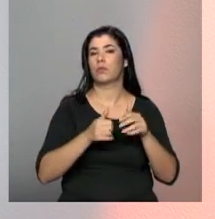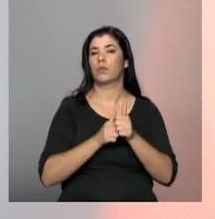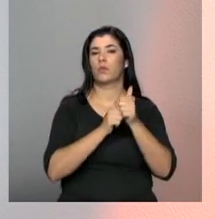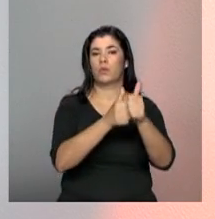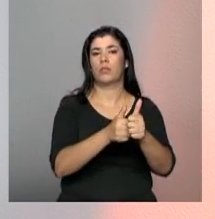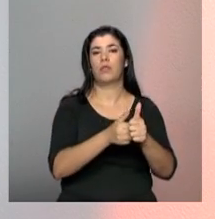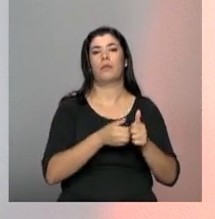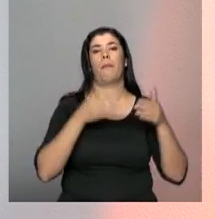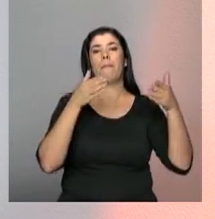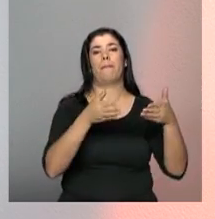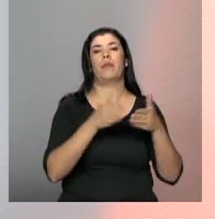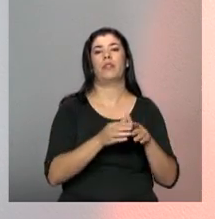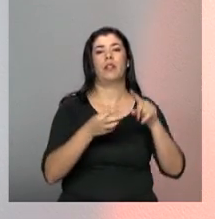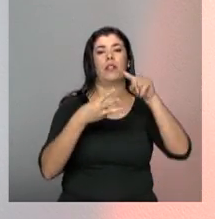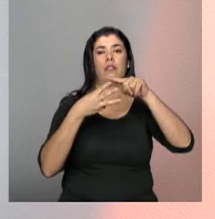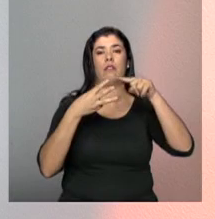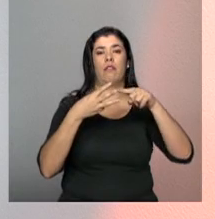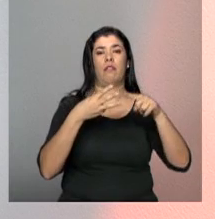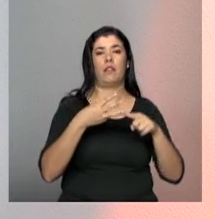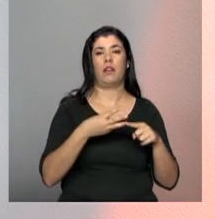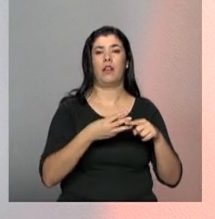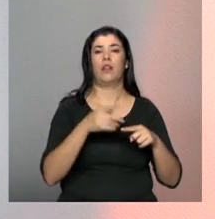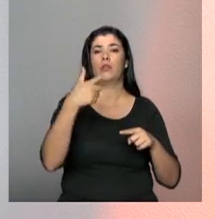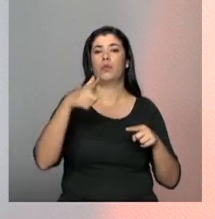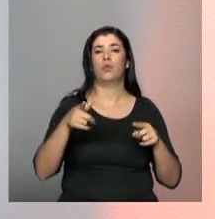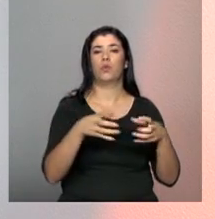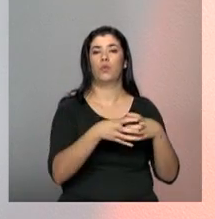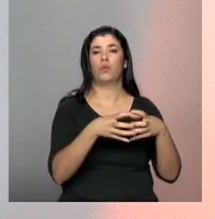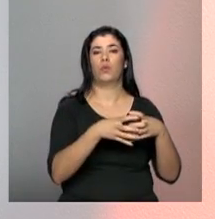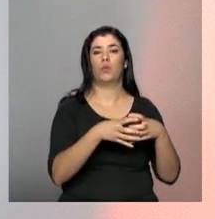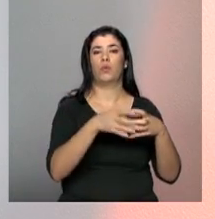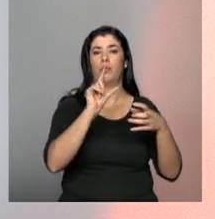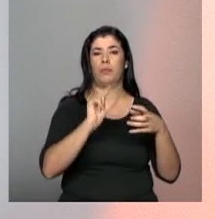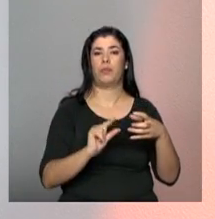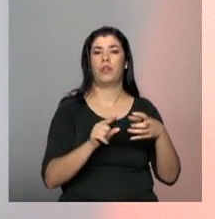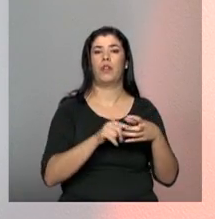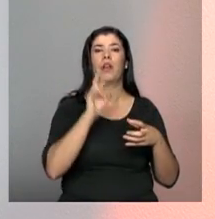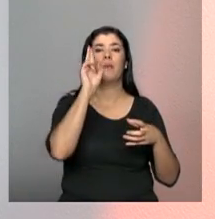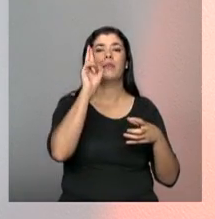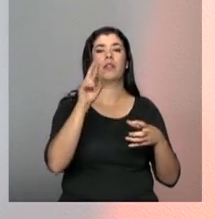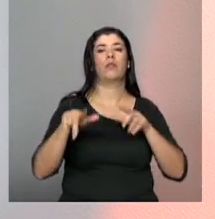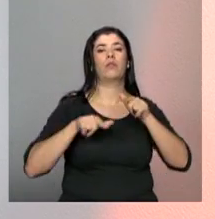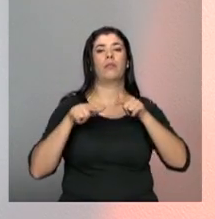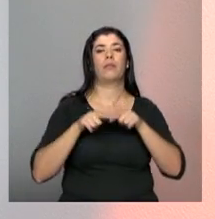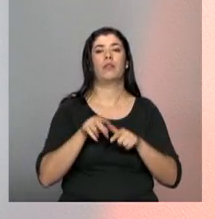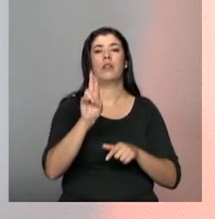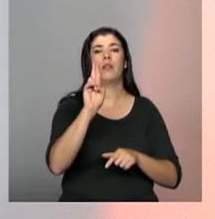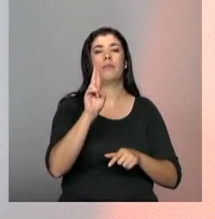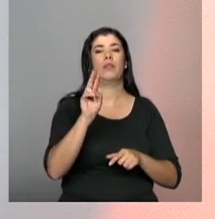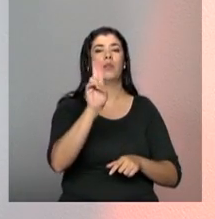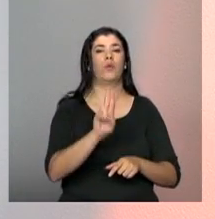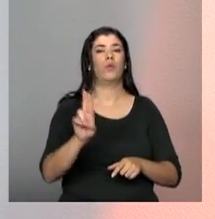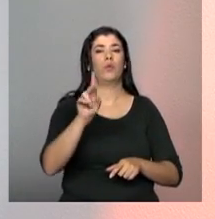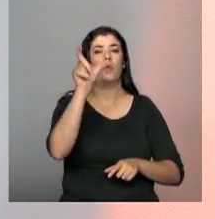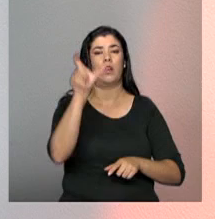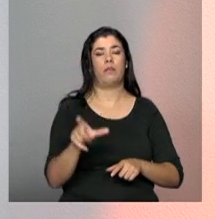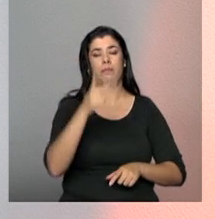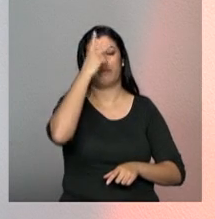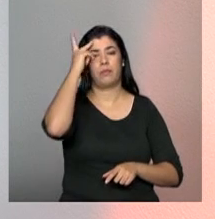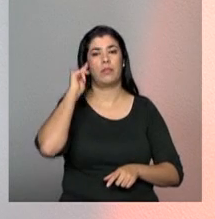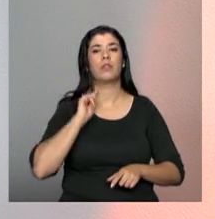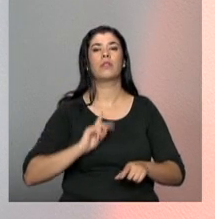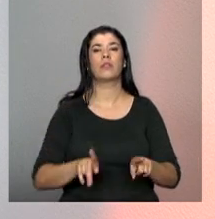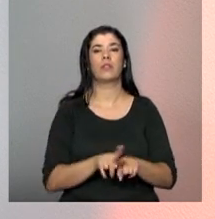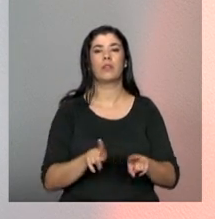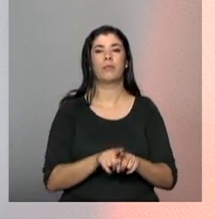observar a participação dos três subsegmentos, que é representantes trabalhadores, representantes dos usuários e representantes das